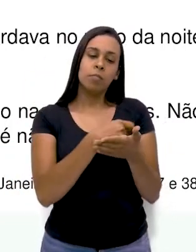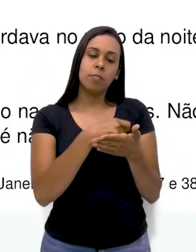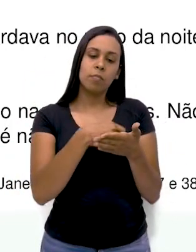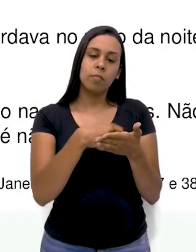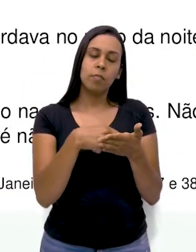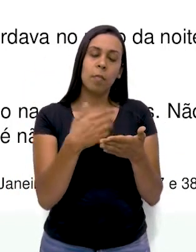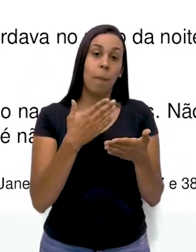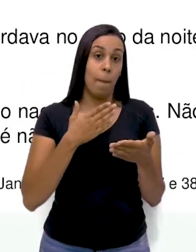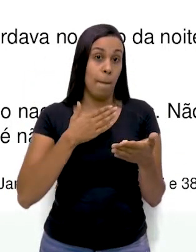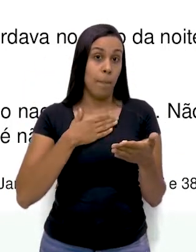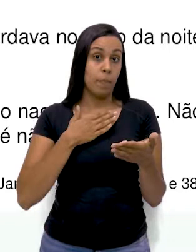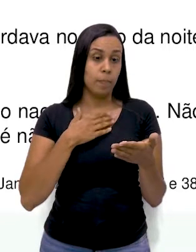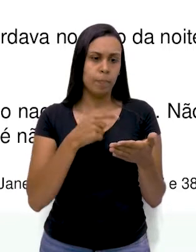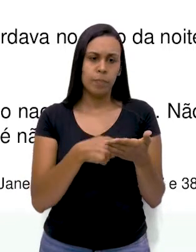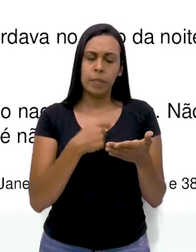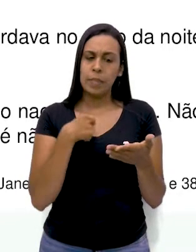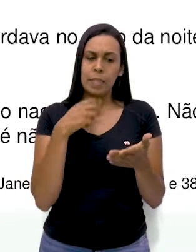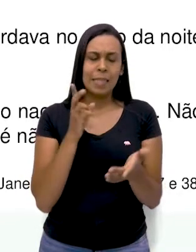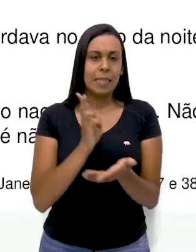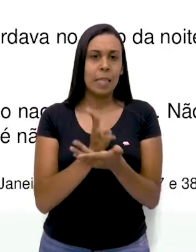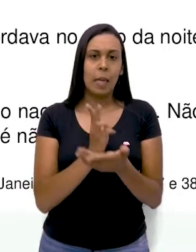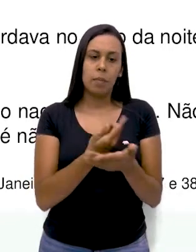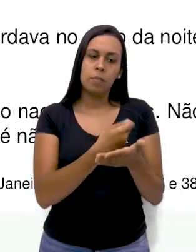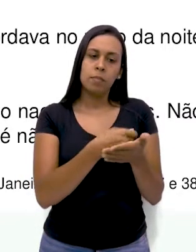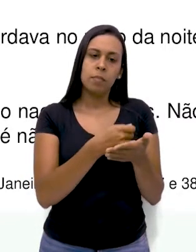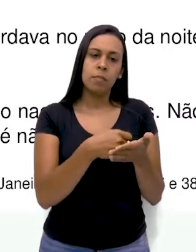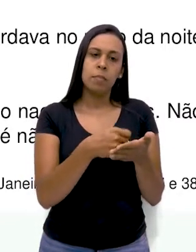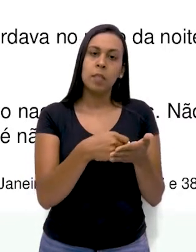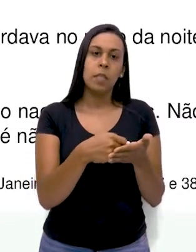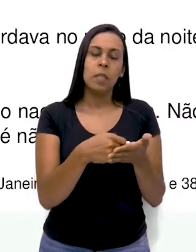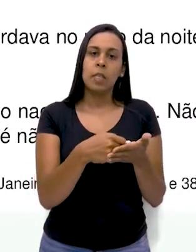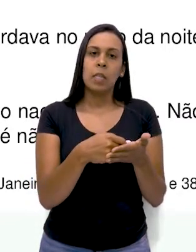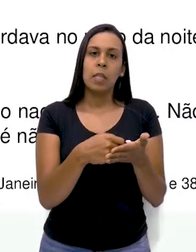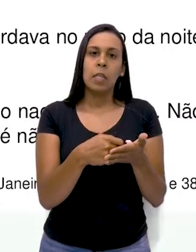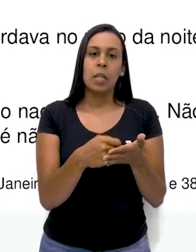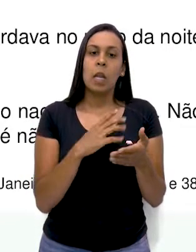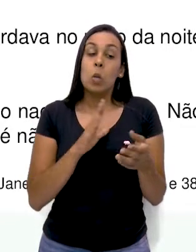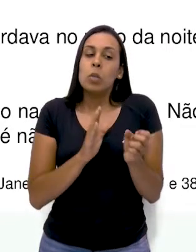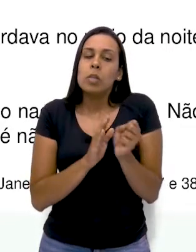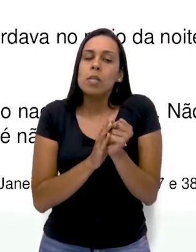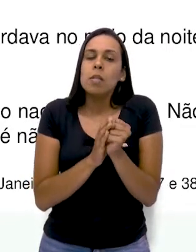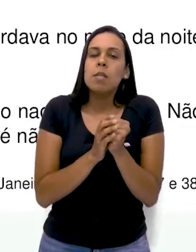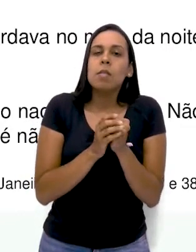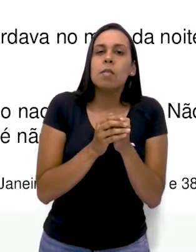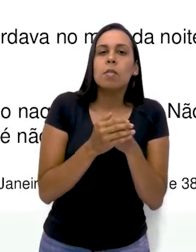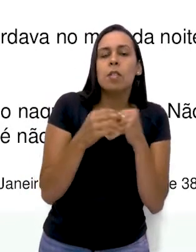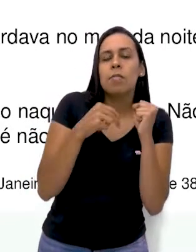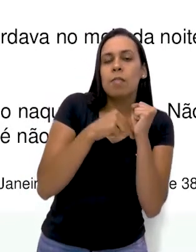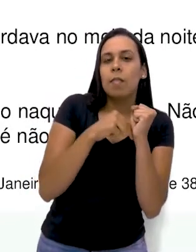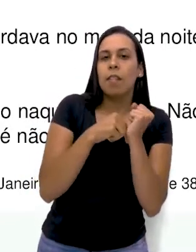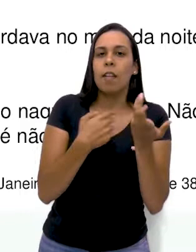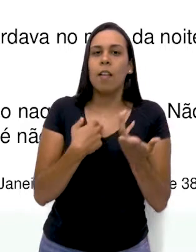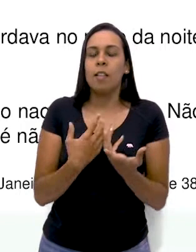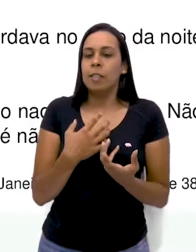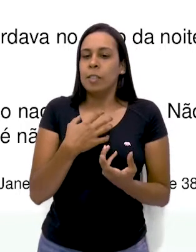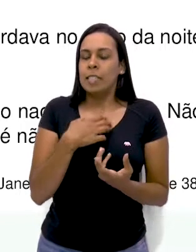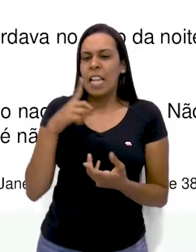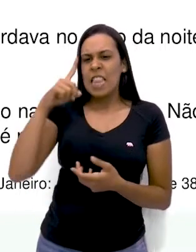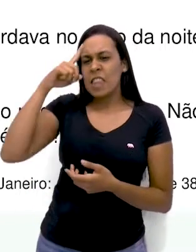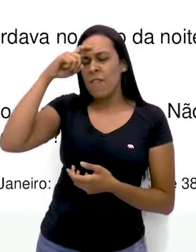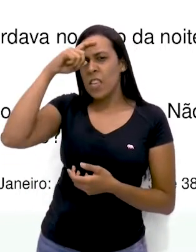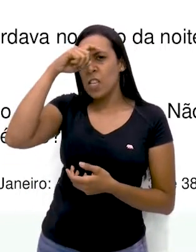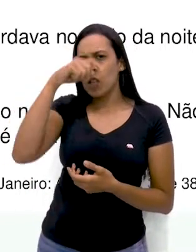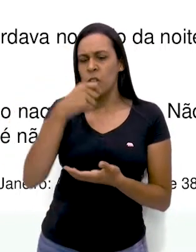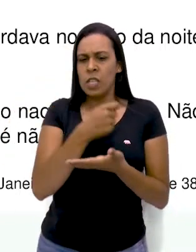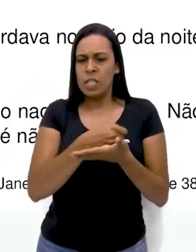Para mim, escrever diário era uma cerimônia meio secreta. Eu achava super difícil